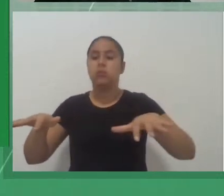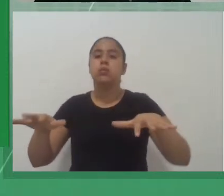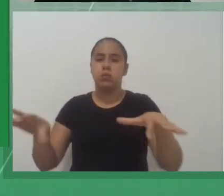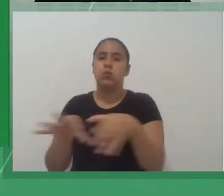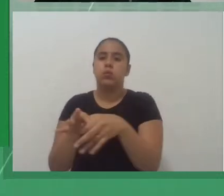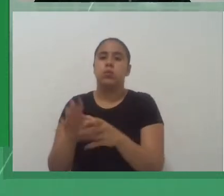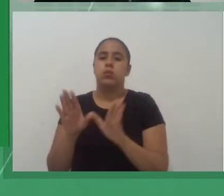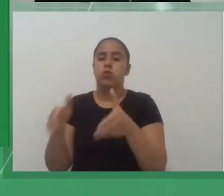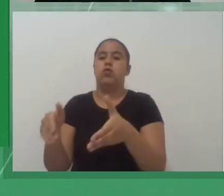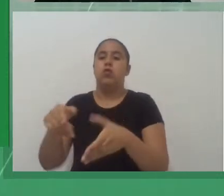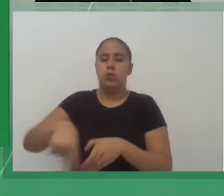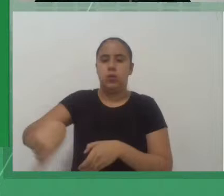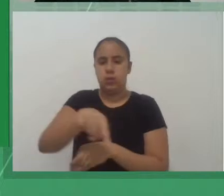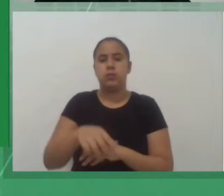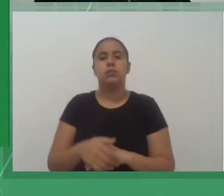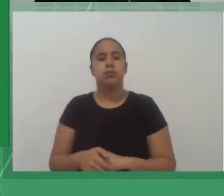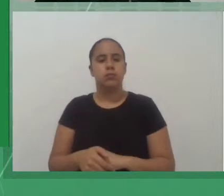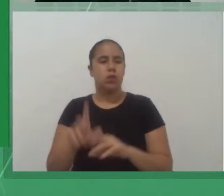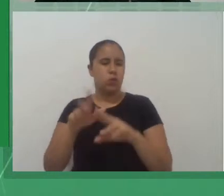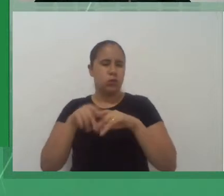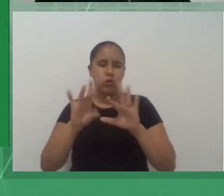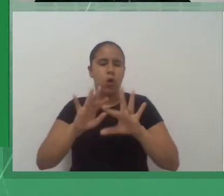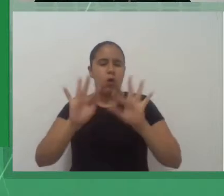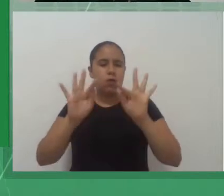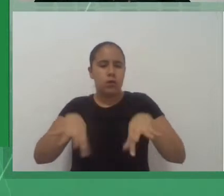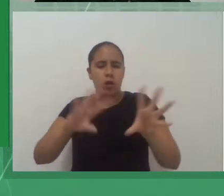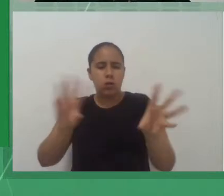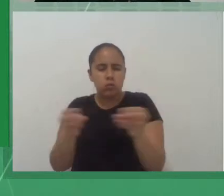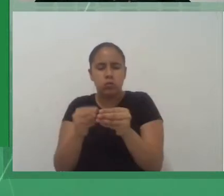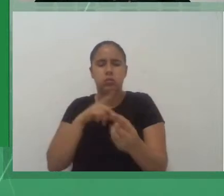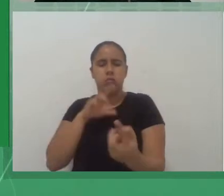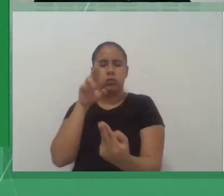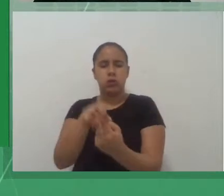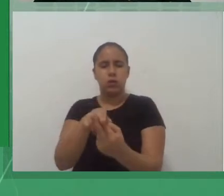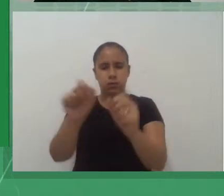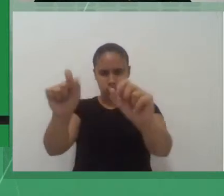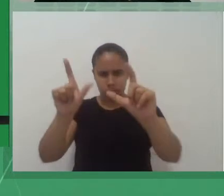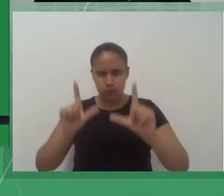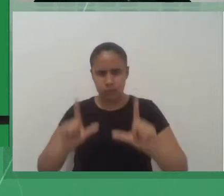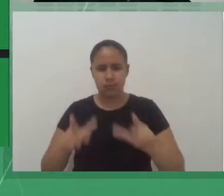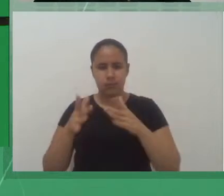esse resumo escondido, eu tenho ali as referências, pode avançar mais um, professor, por gentileza?